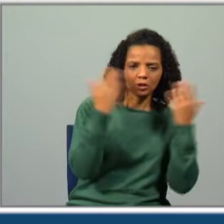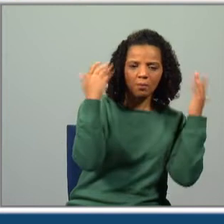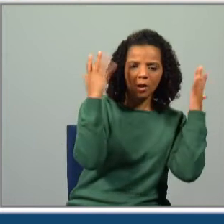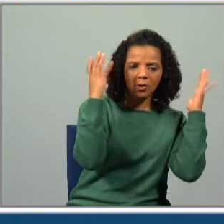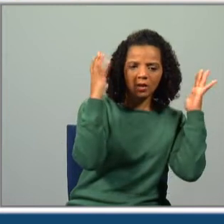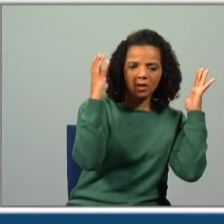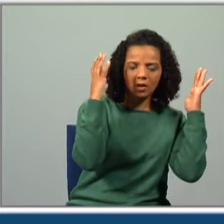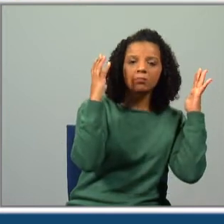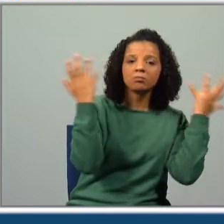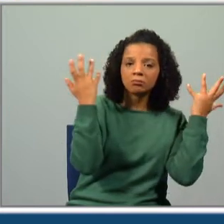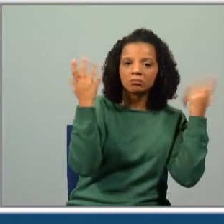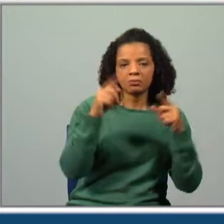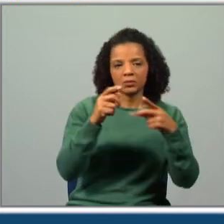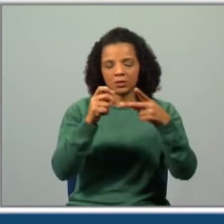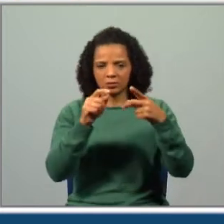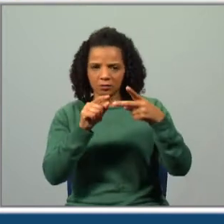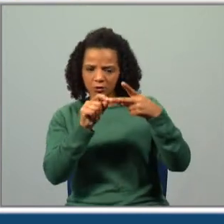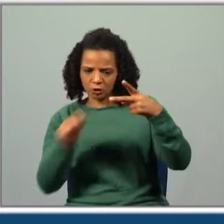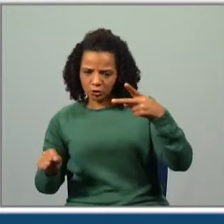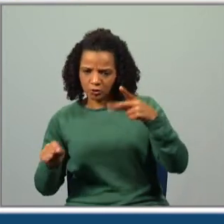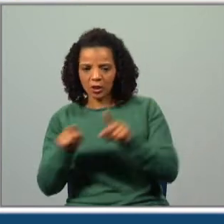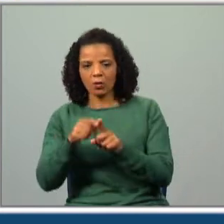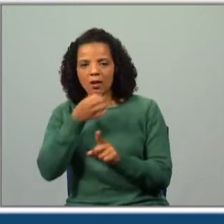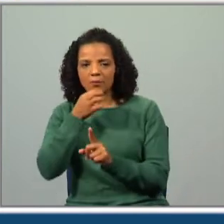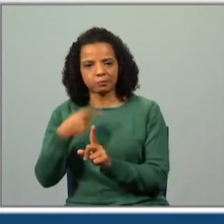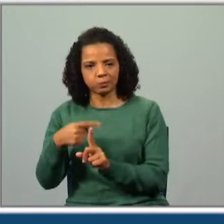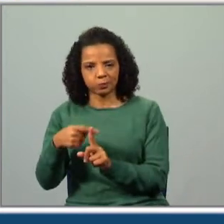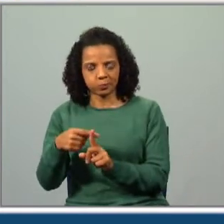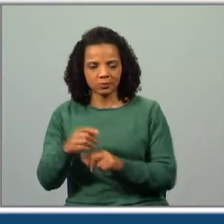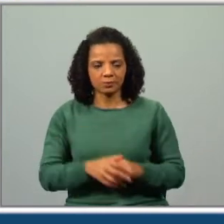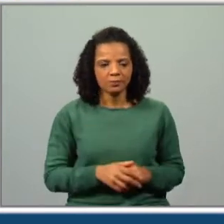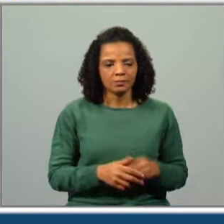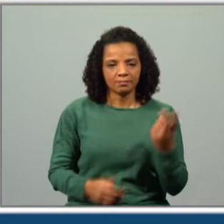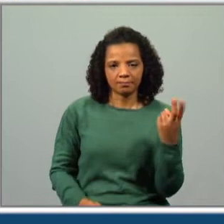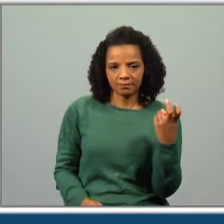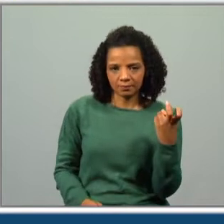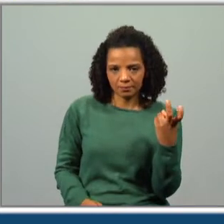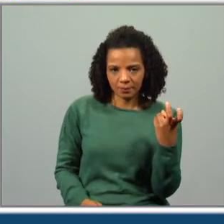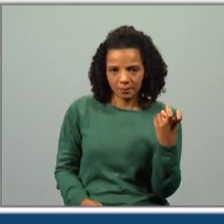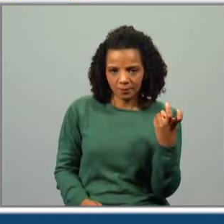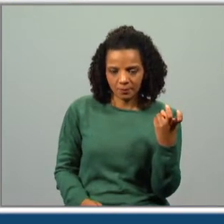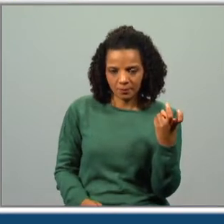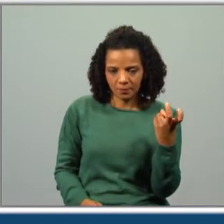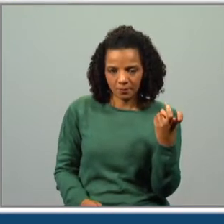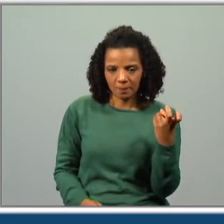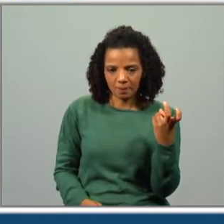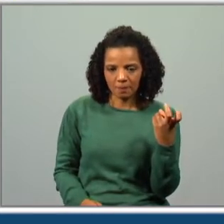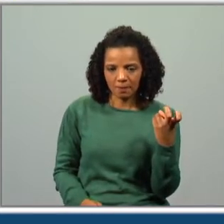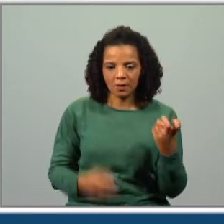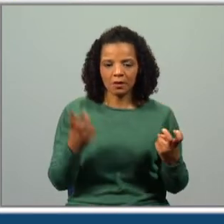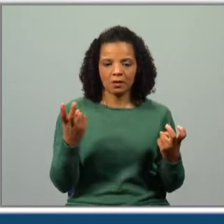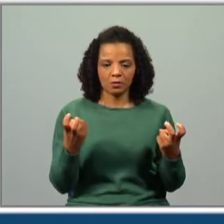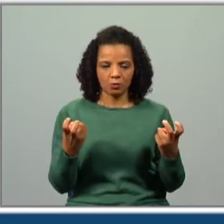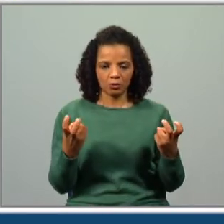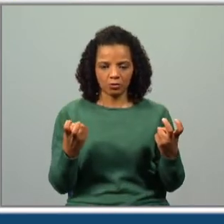aplaudiam? Era elogiavam. E sobram-nos duas palavras e duas